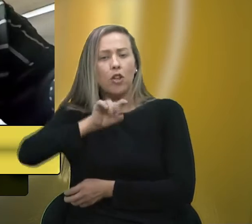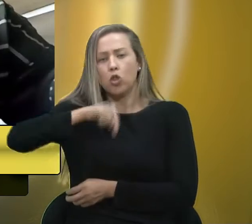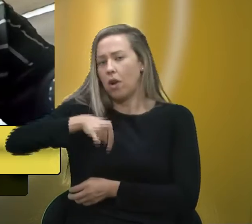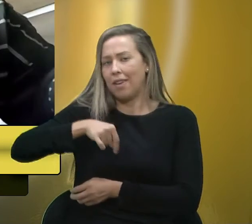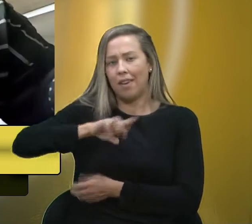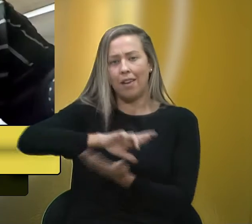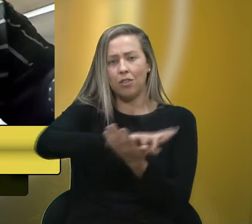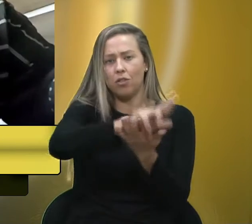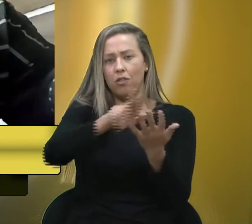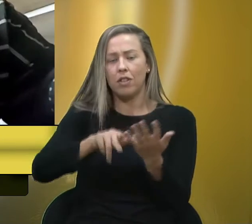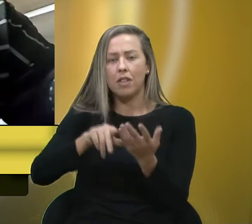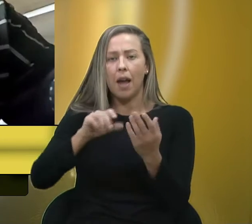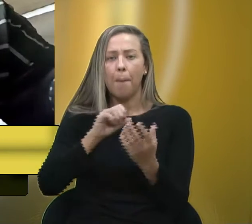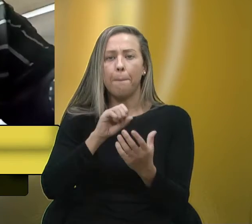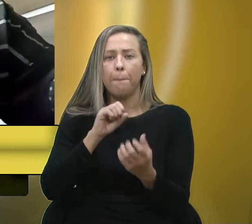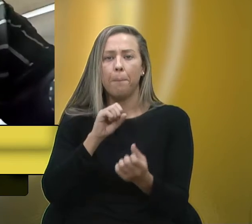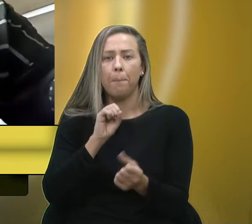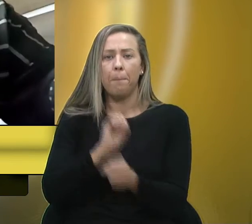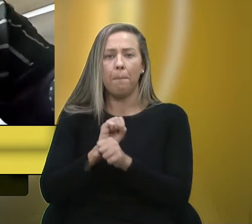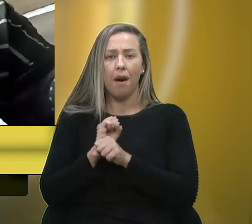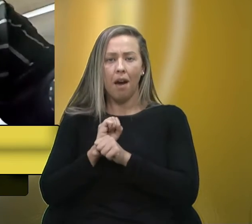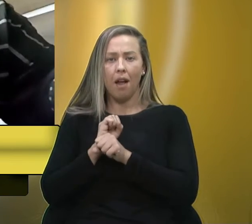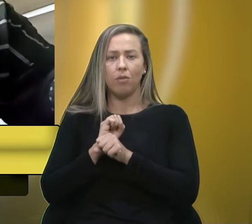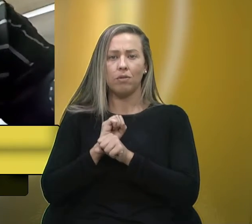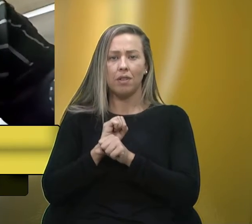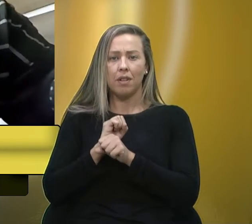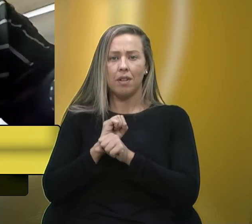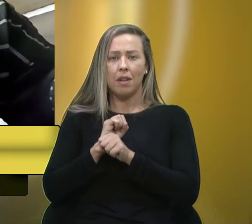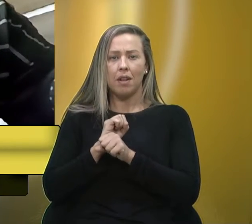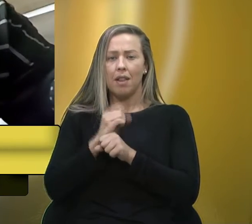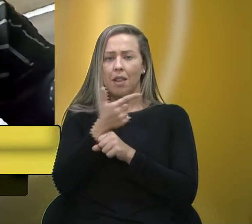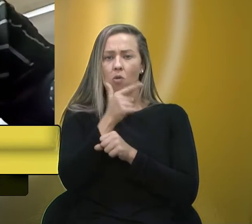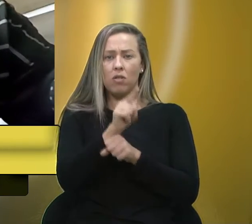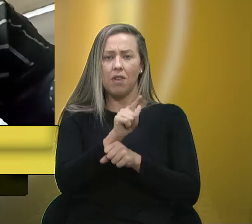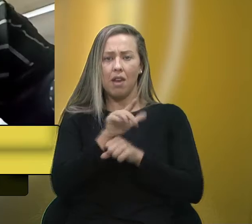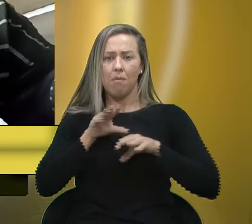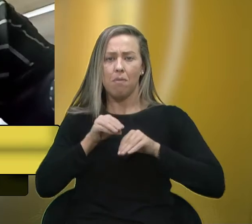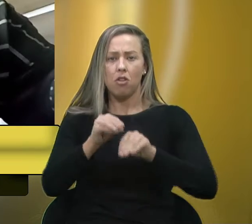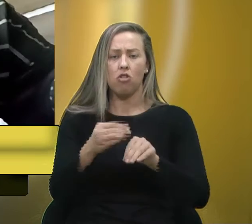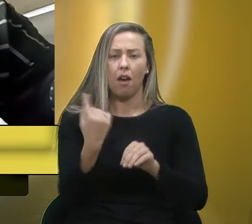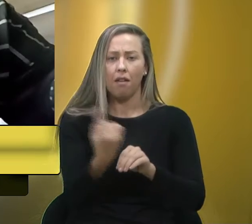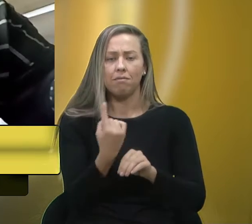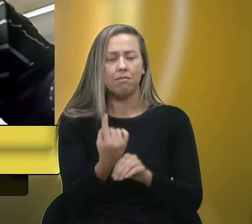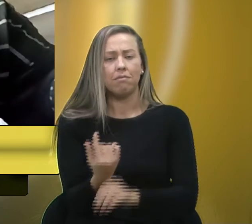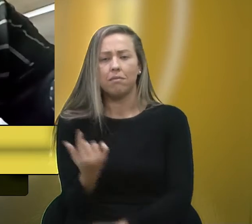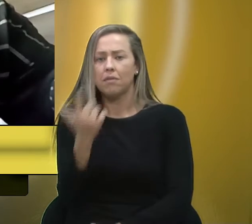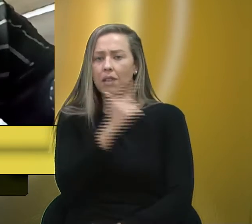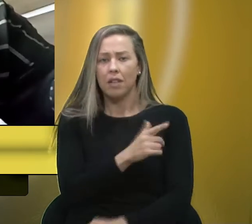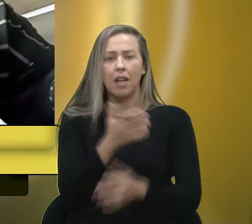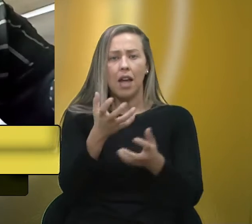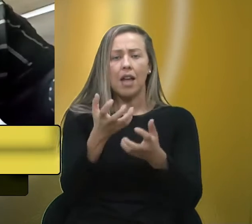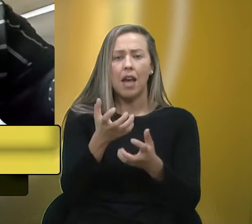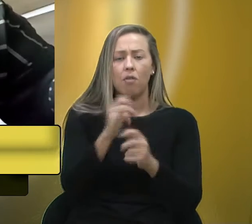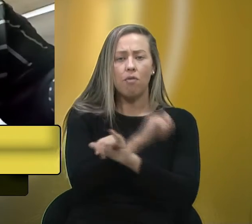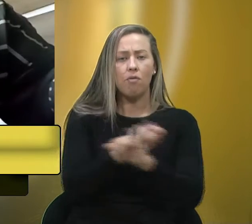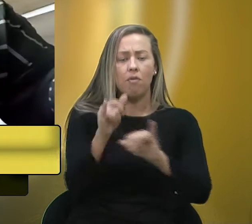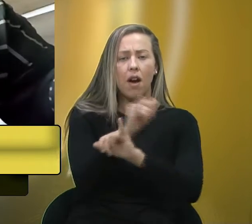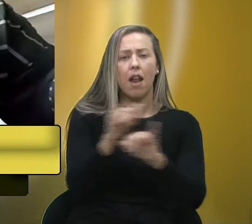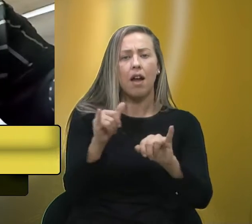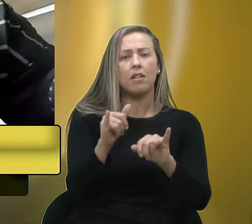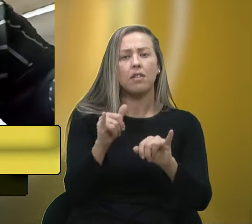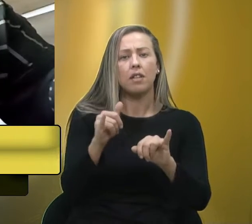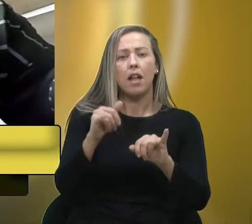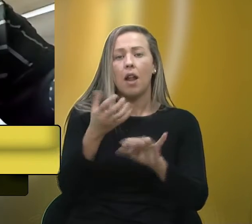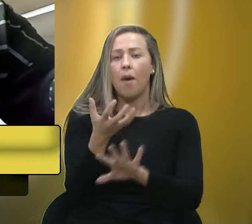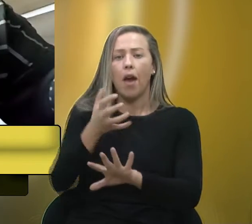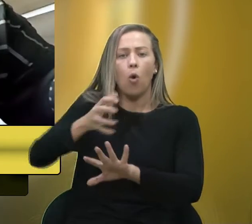é de mãos atadas. Quero dizer aqui, nobres colegas vereadores, nada contra